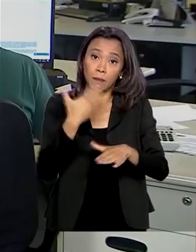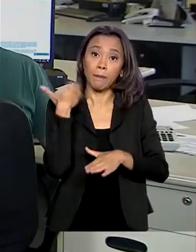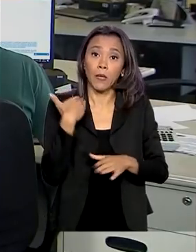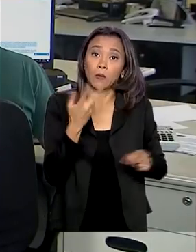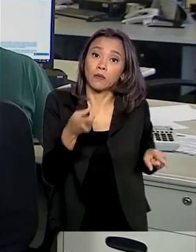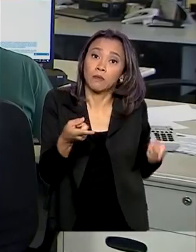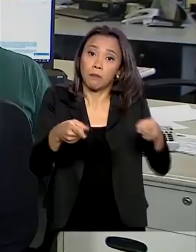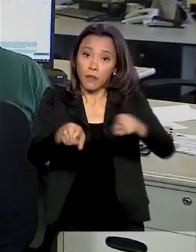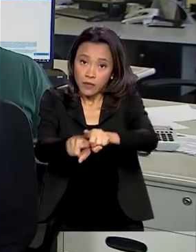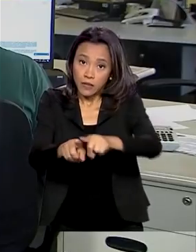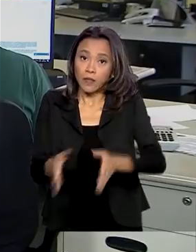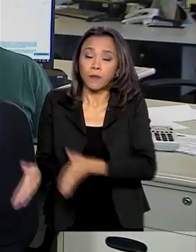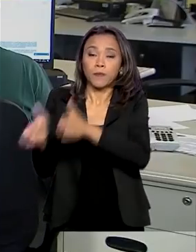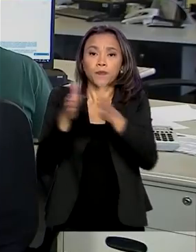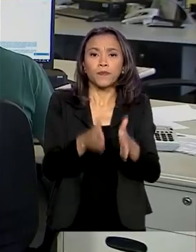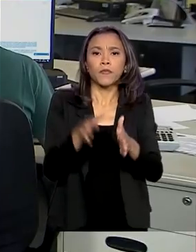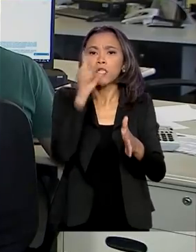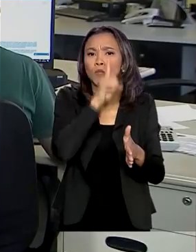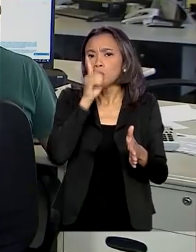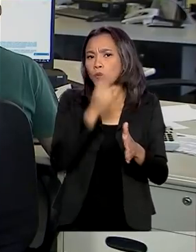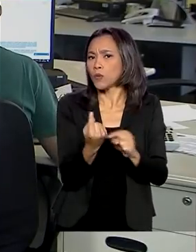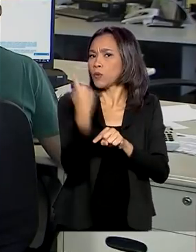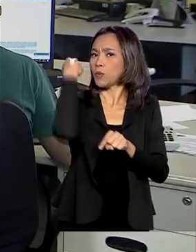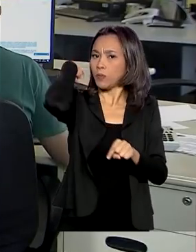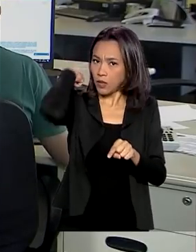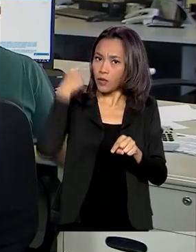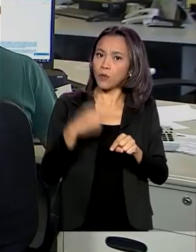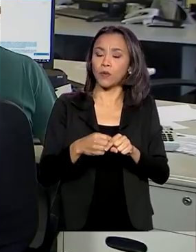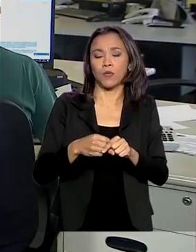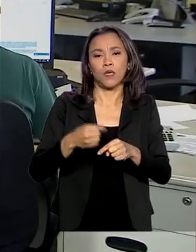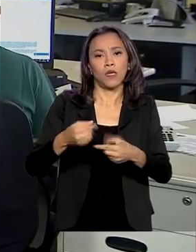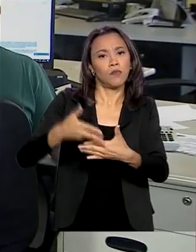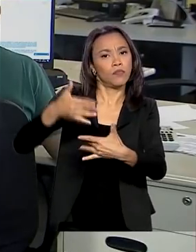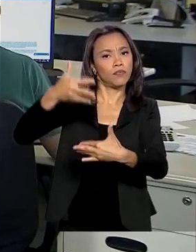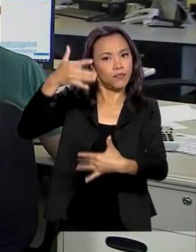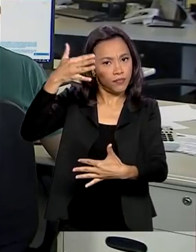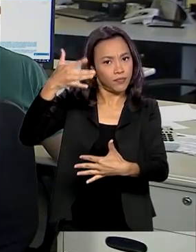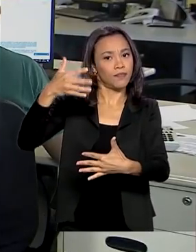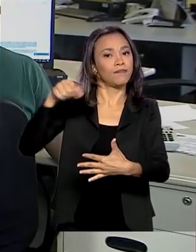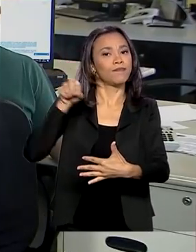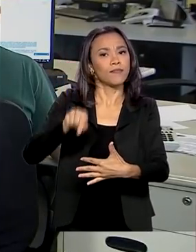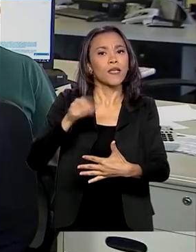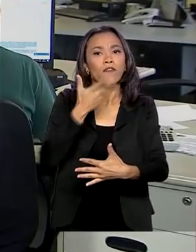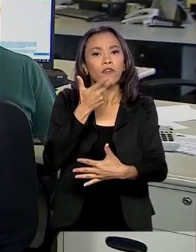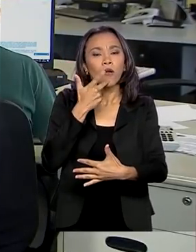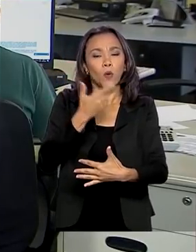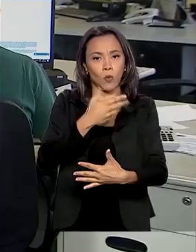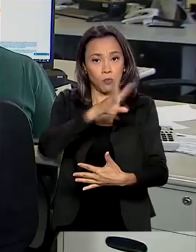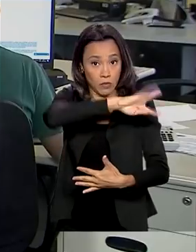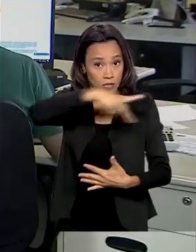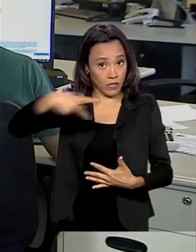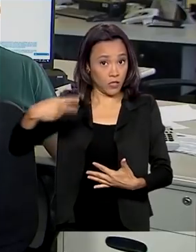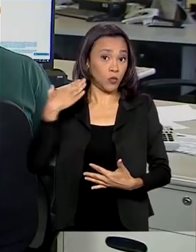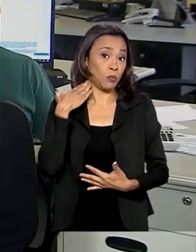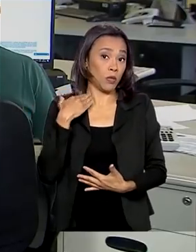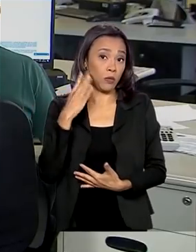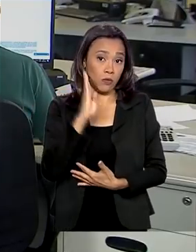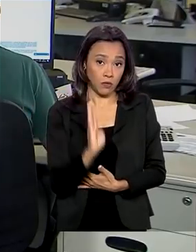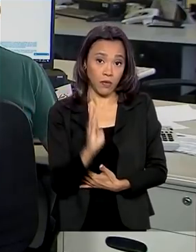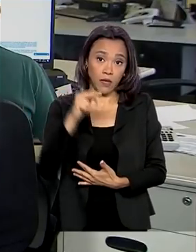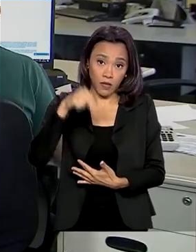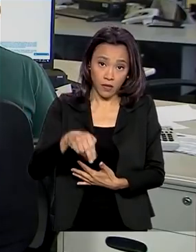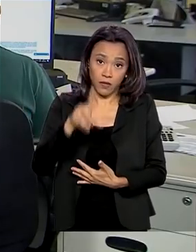Nesse domingo, em uma live com a participação do presidente Jair Bolsonaro pelas redes sociais, o presidente do BNDES, Gustavo